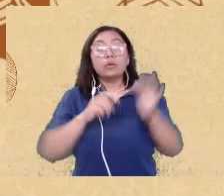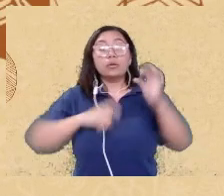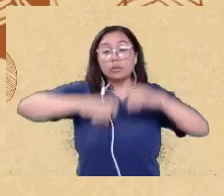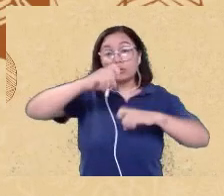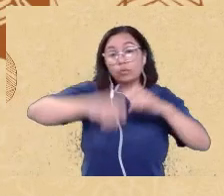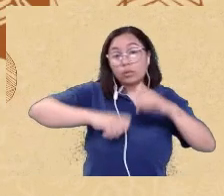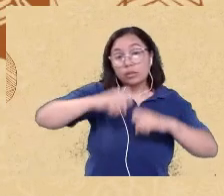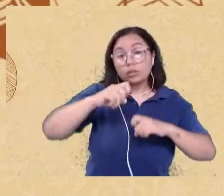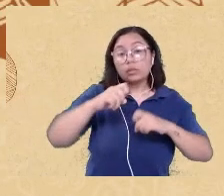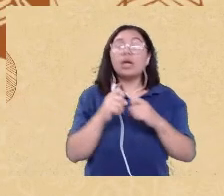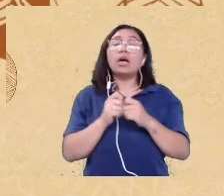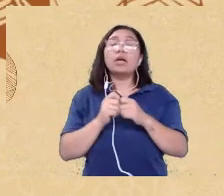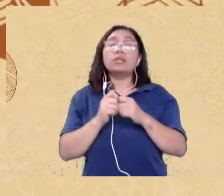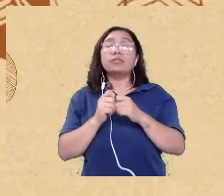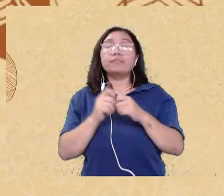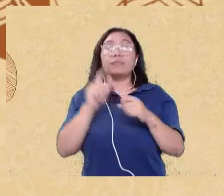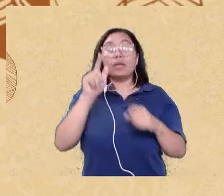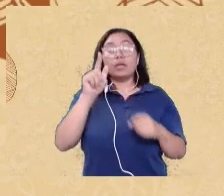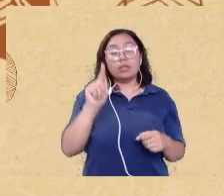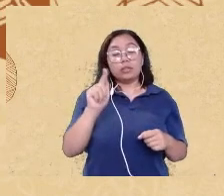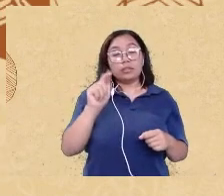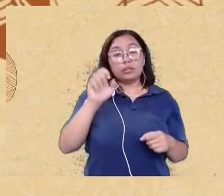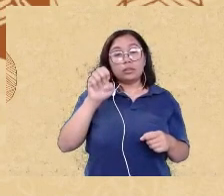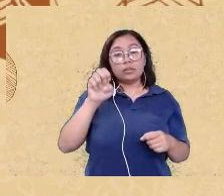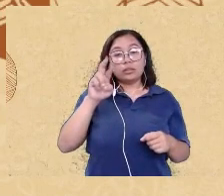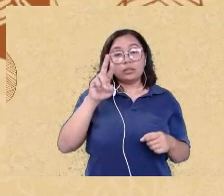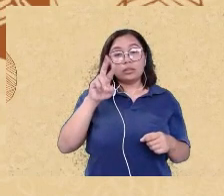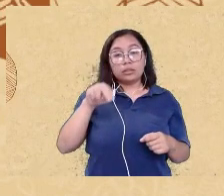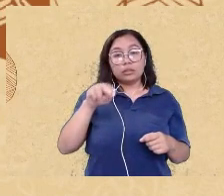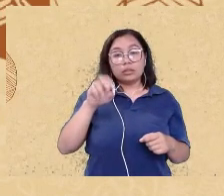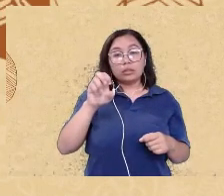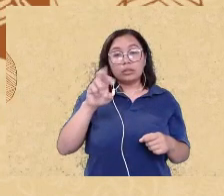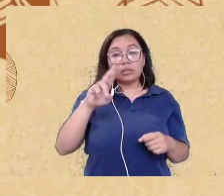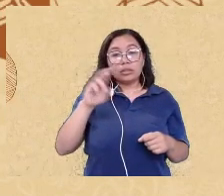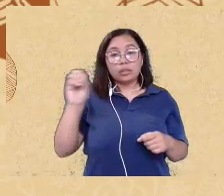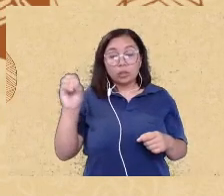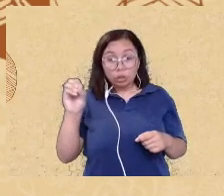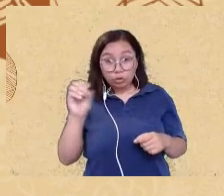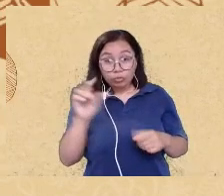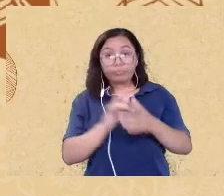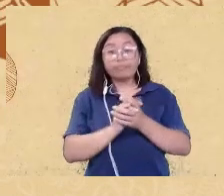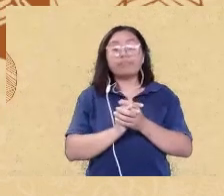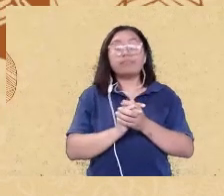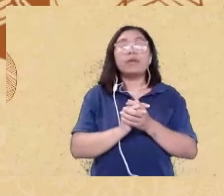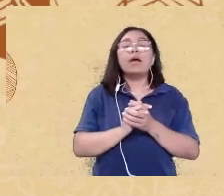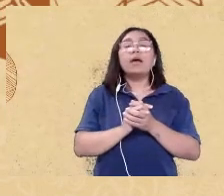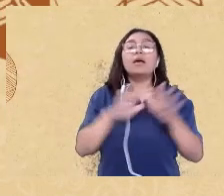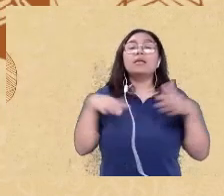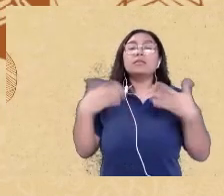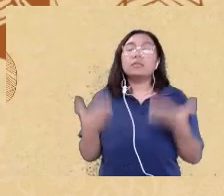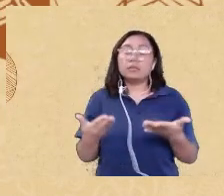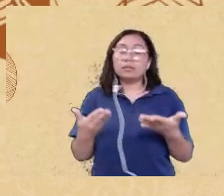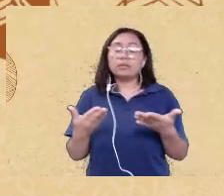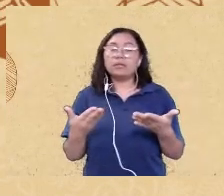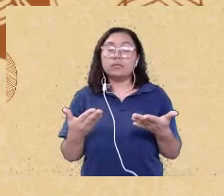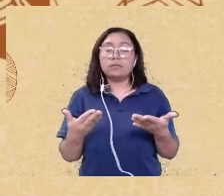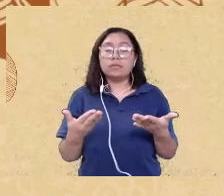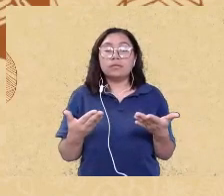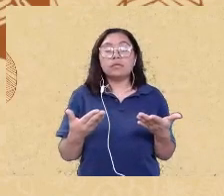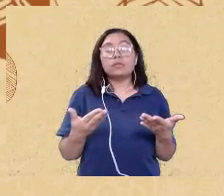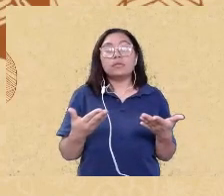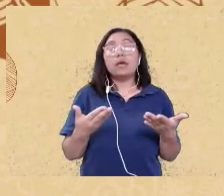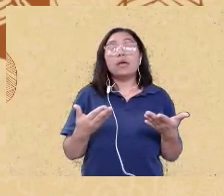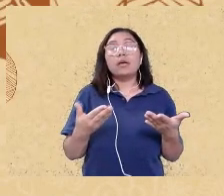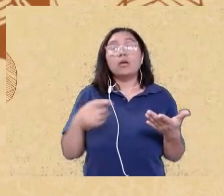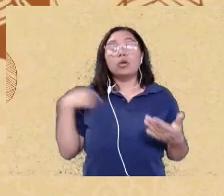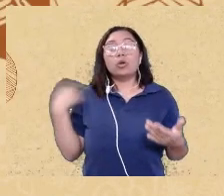dedicado ao longo dos anos e tudo mais e a convite dessa dessa desse evento então nós